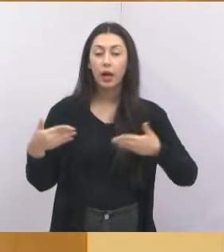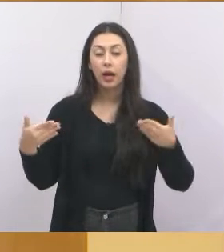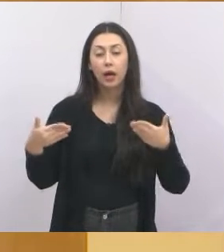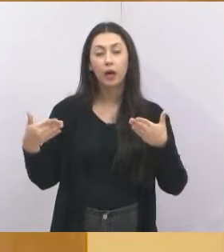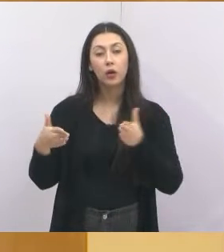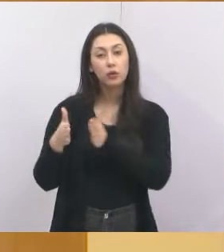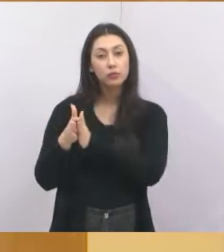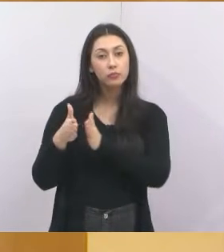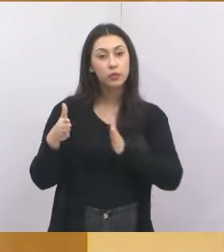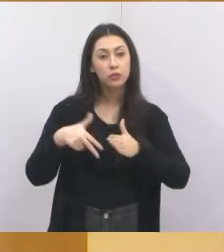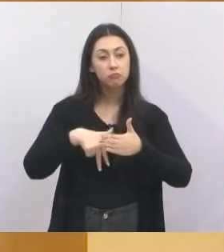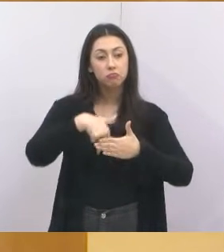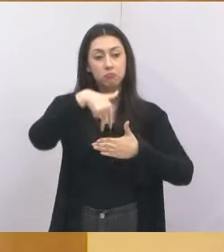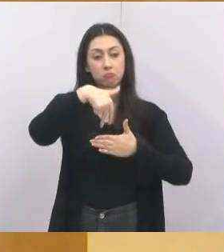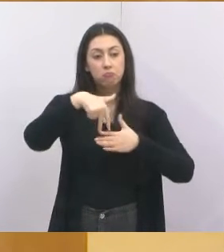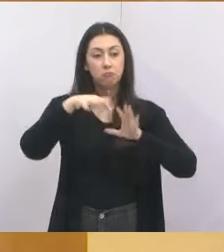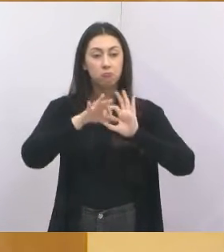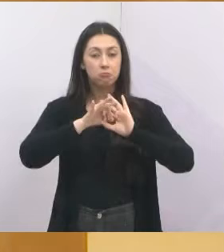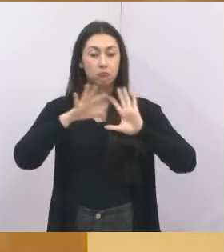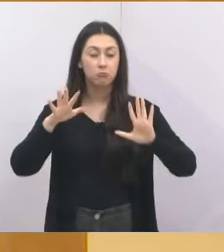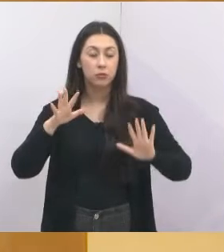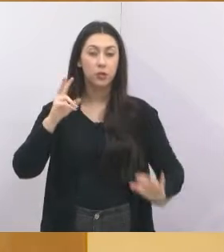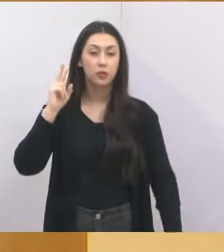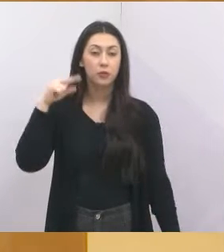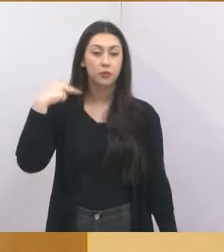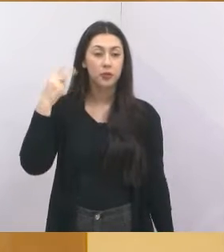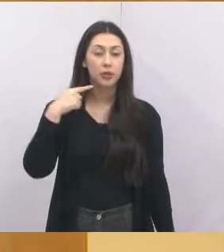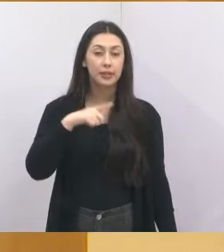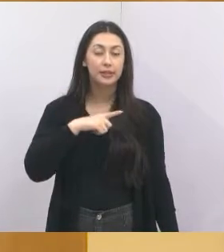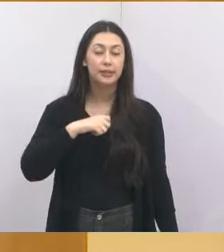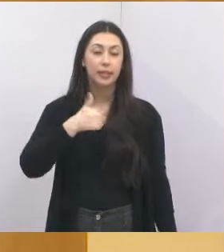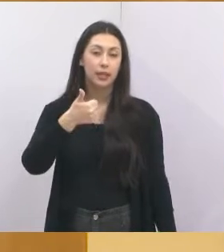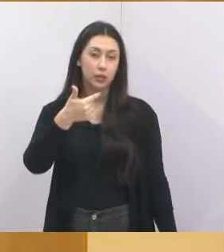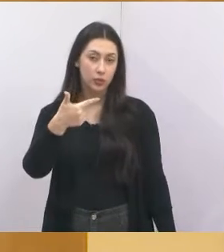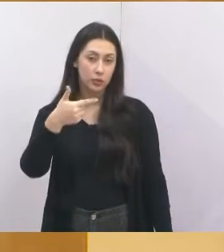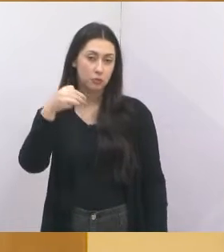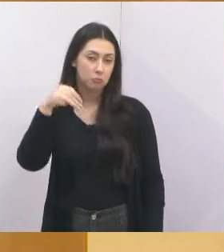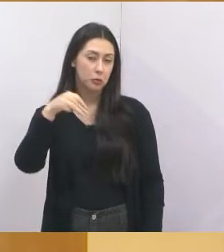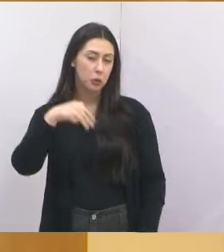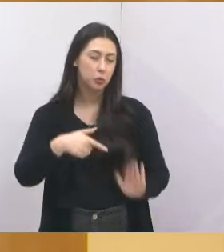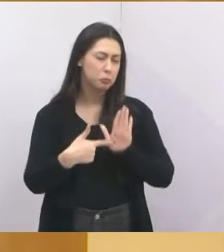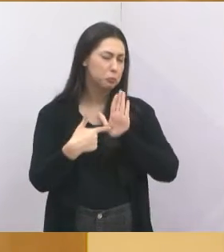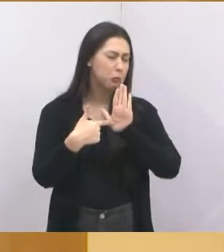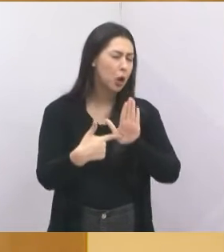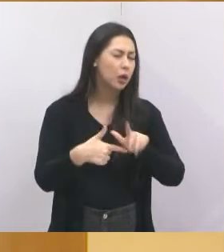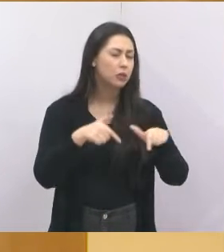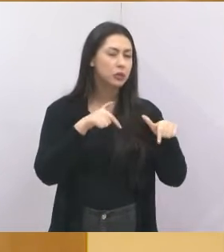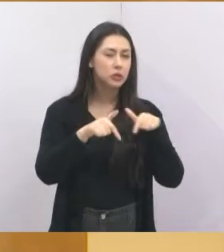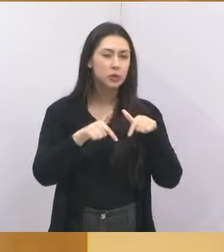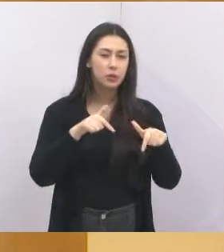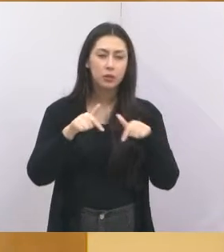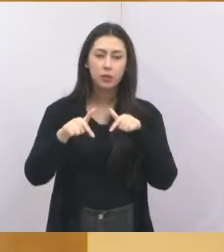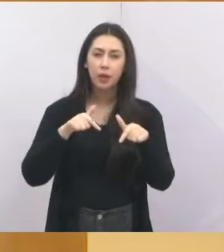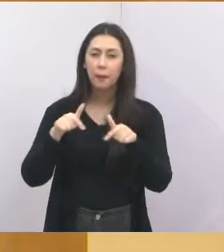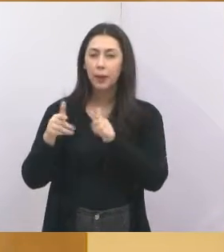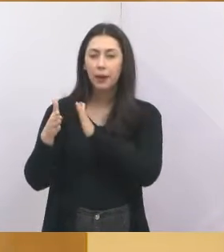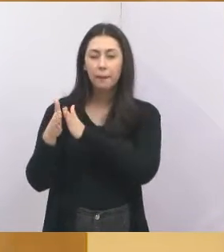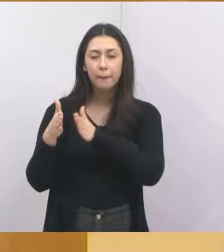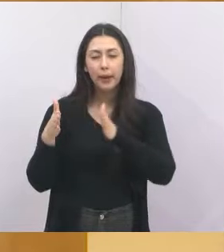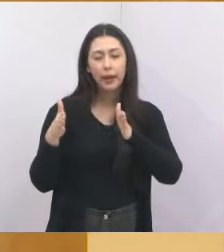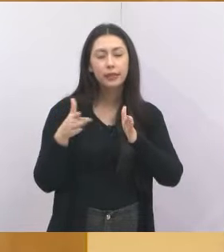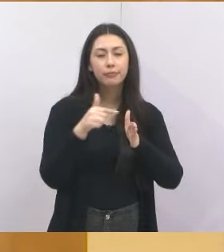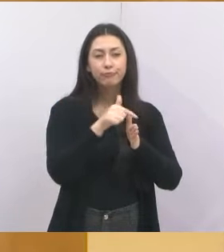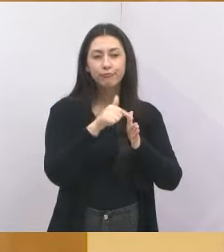Livre, onde o vereador, em 12 minutos, pode apresentar um pouquinho do seu trabalho realizado